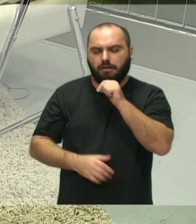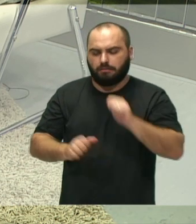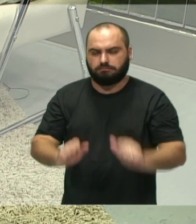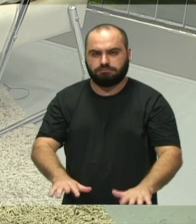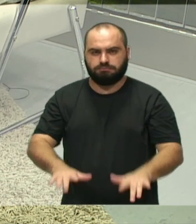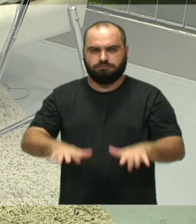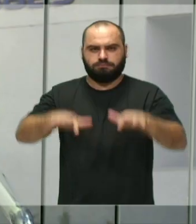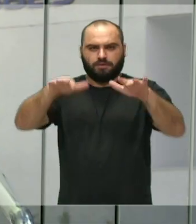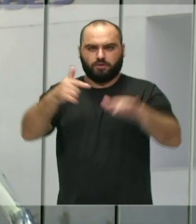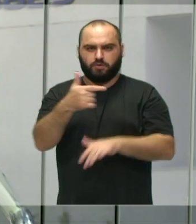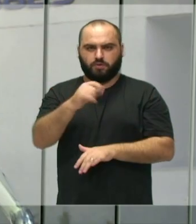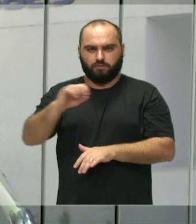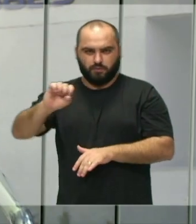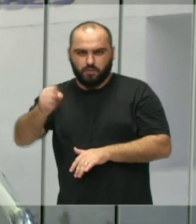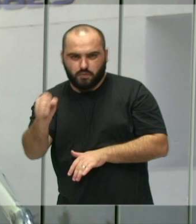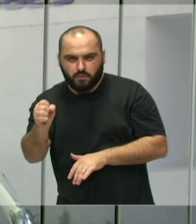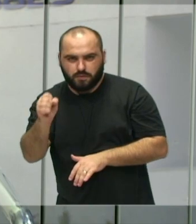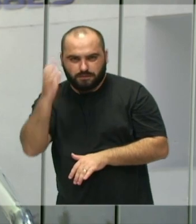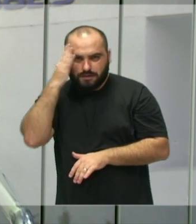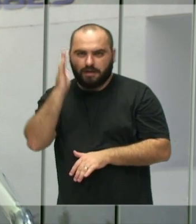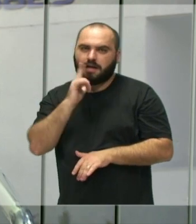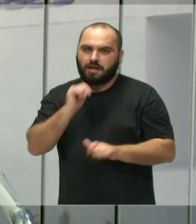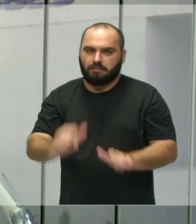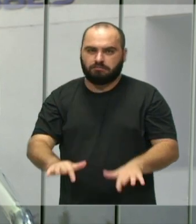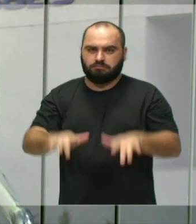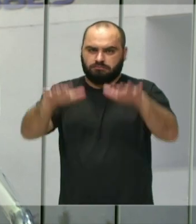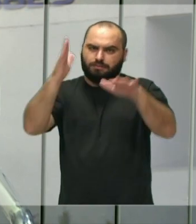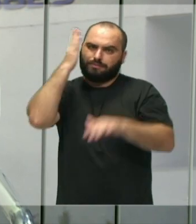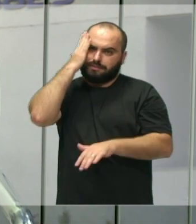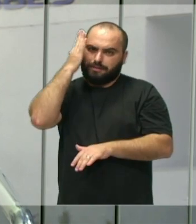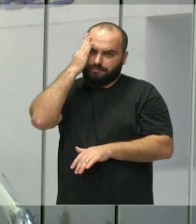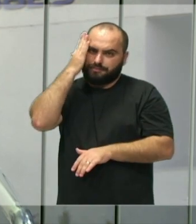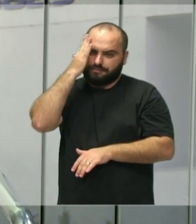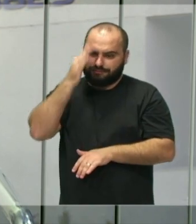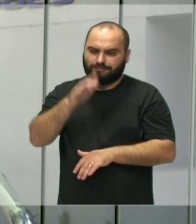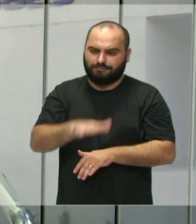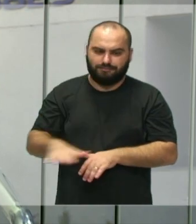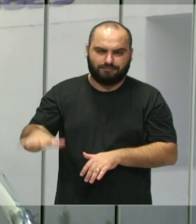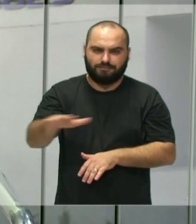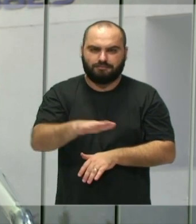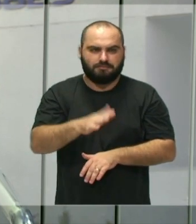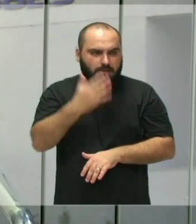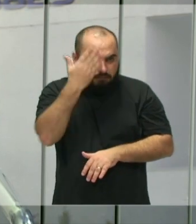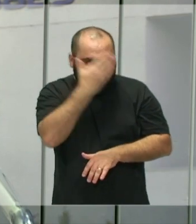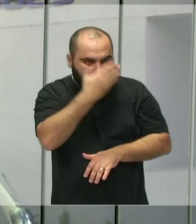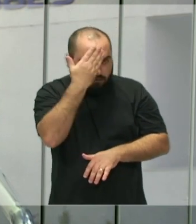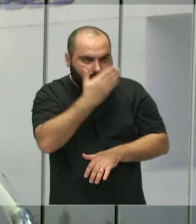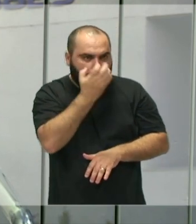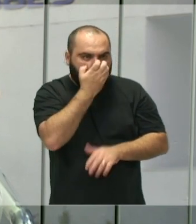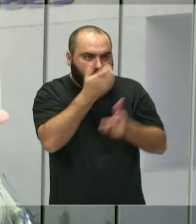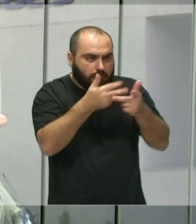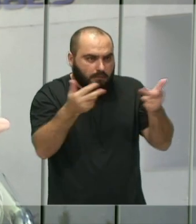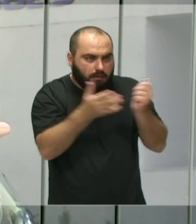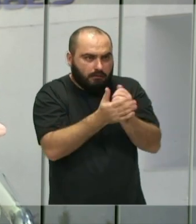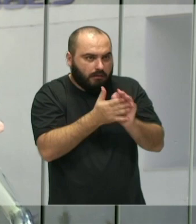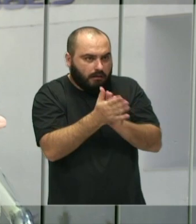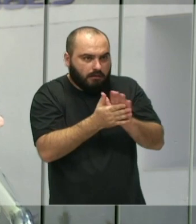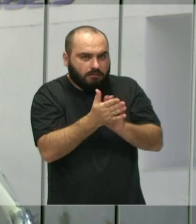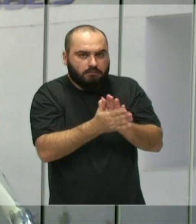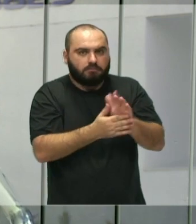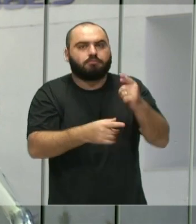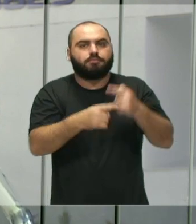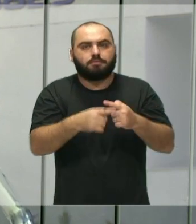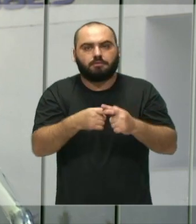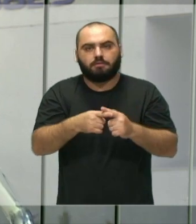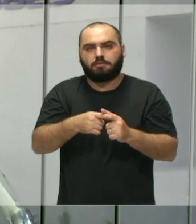está na causa sabe que em 2008 foi um ano após a enchente que não se viu animais na rua, só que infelizmente eles morreram